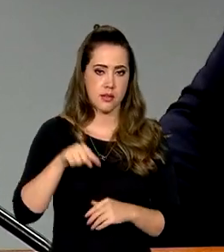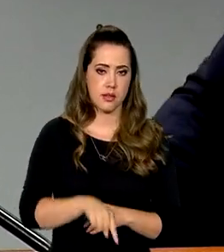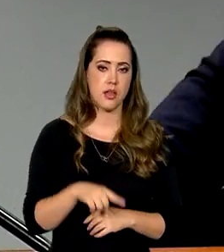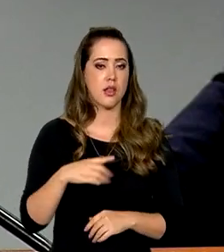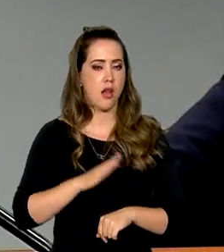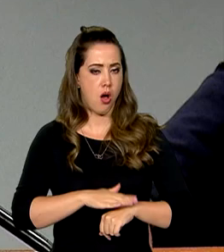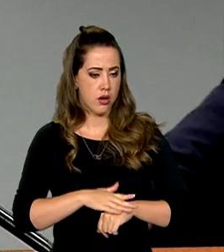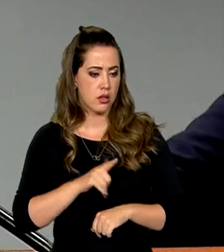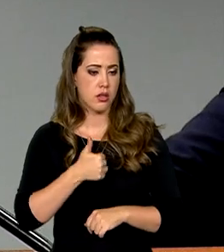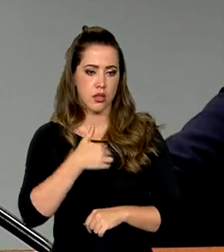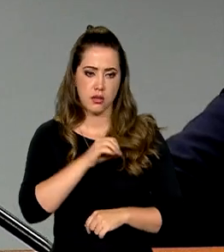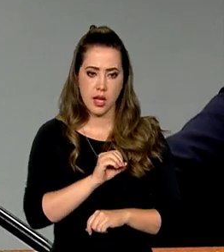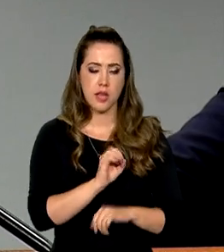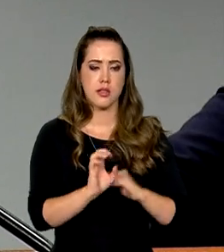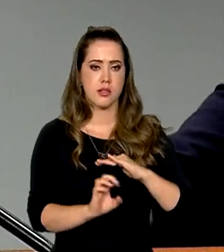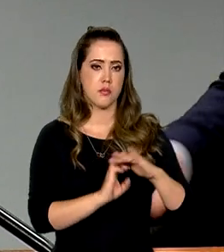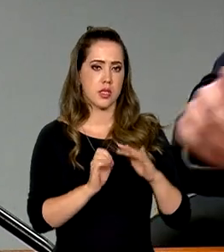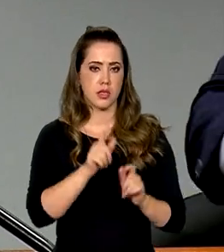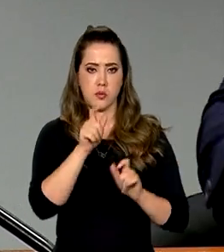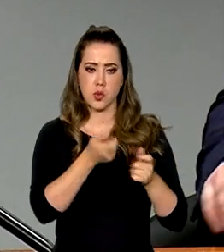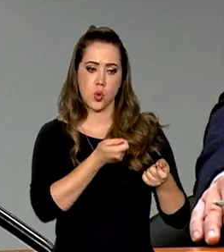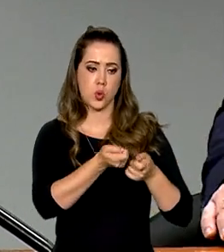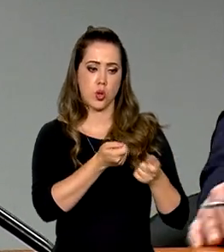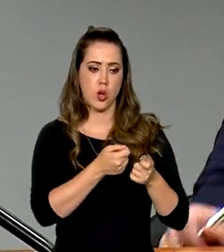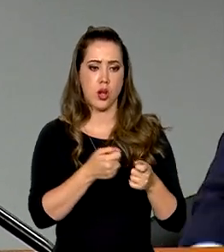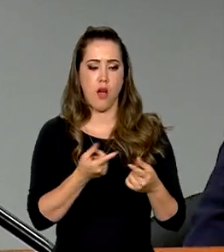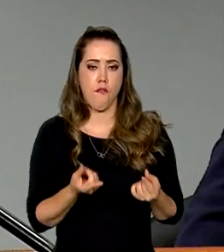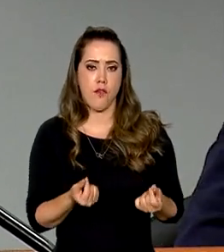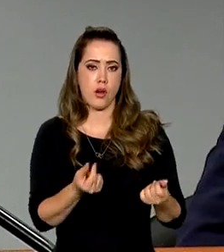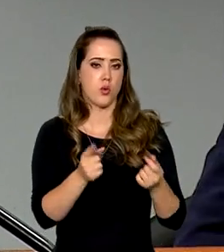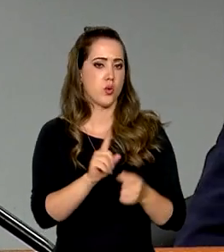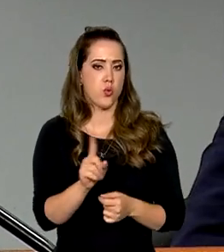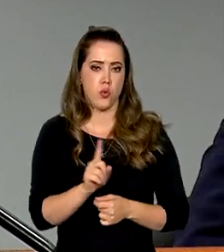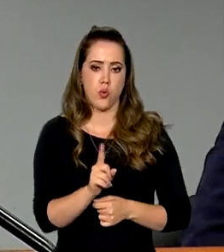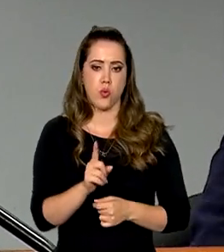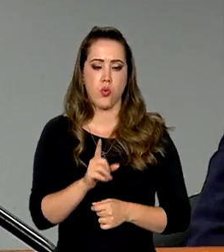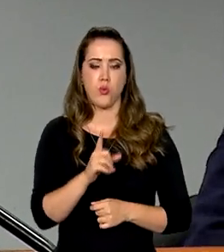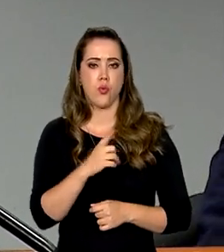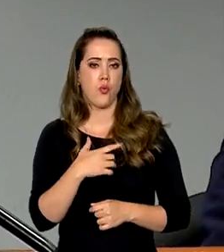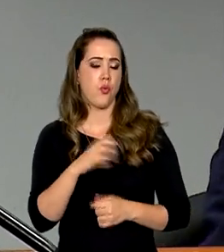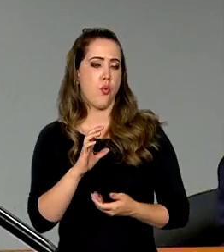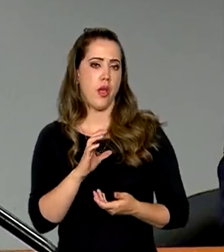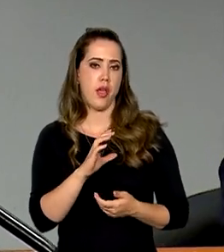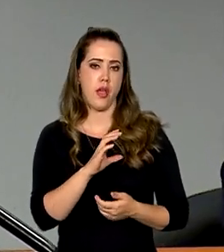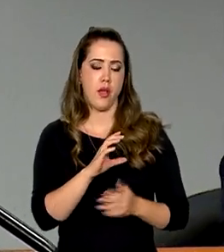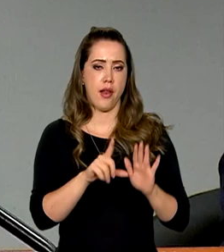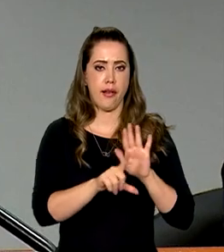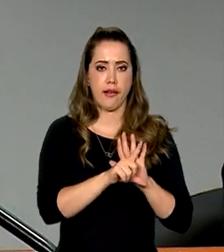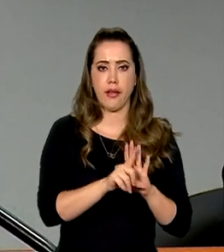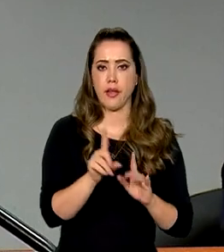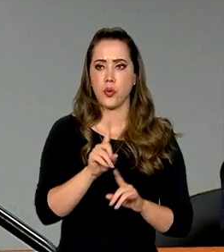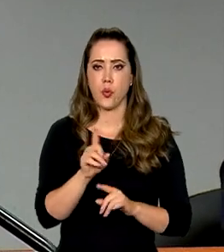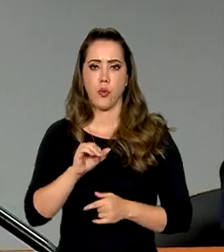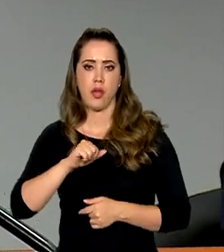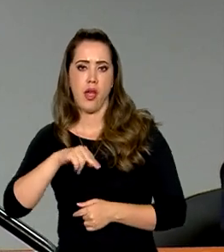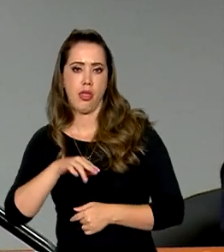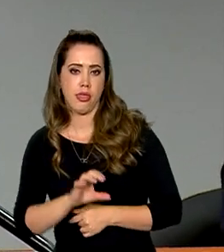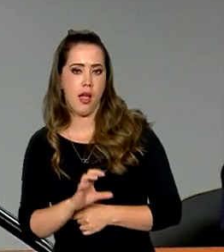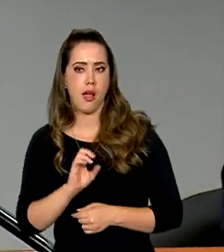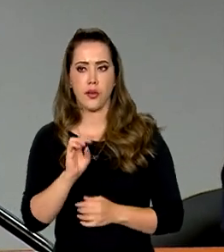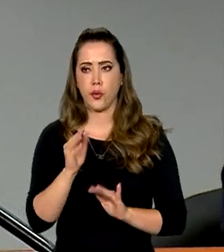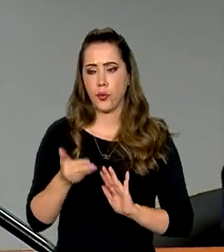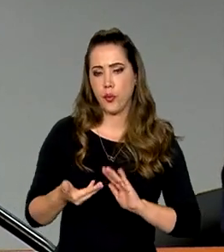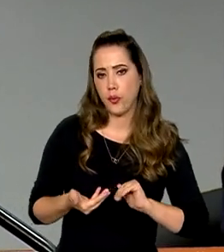tiver 10 empresas, gente, quem vai regular o mercado não vai ser o Código de Defesa do Consumidor, não vai ser a ANAC, não vai ser o Congresso